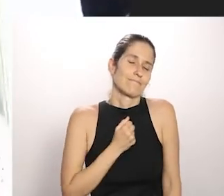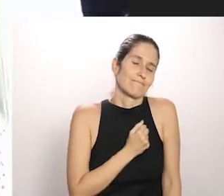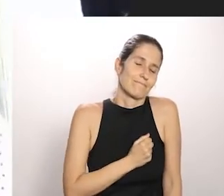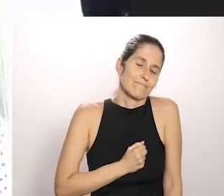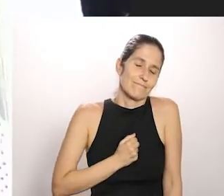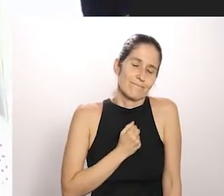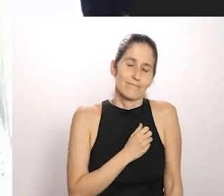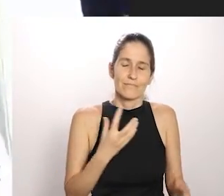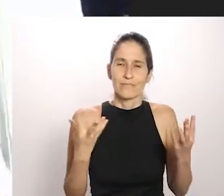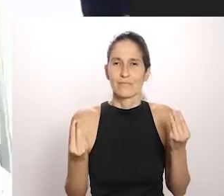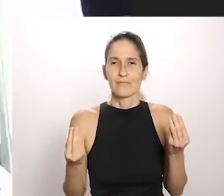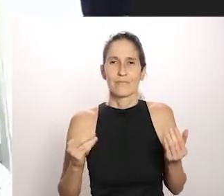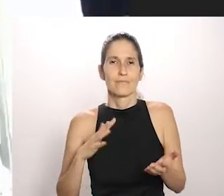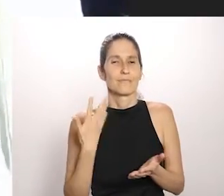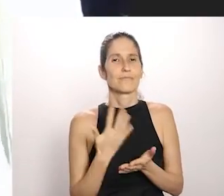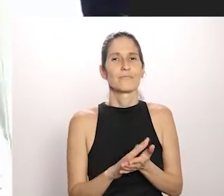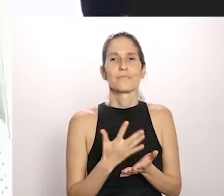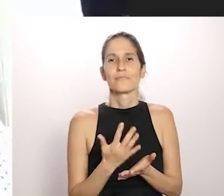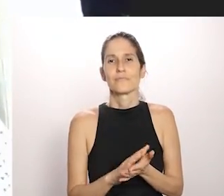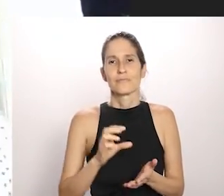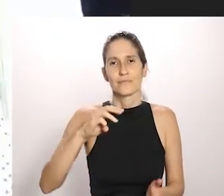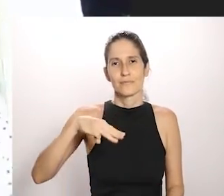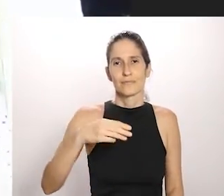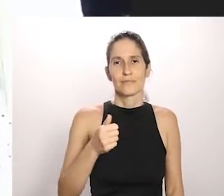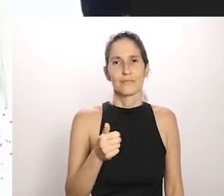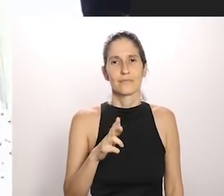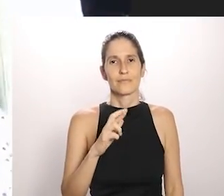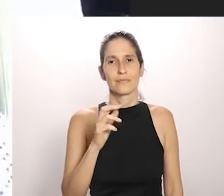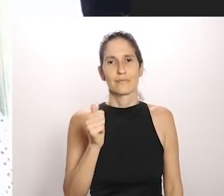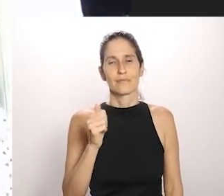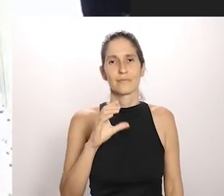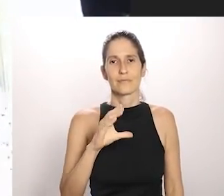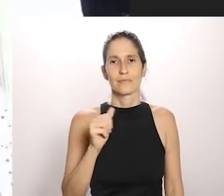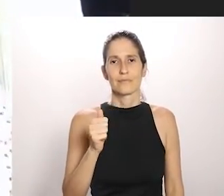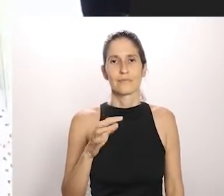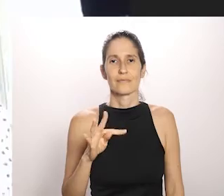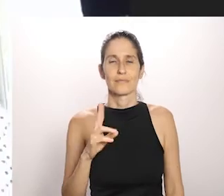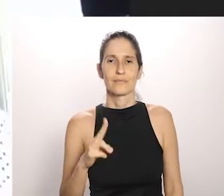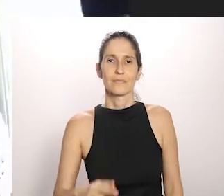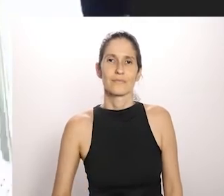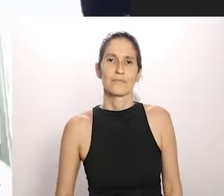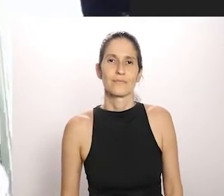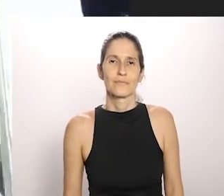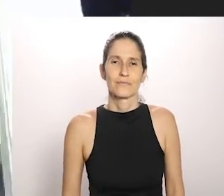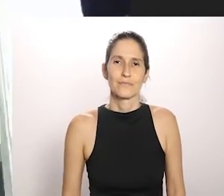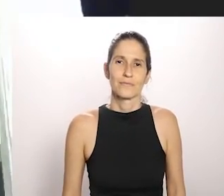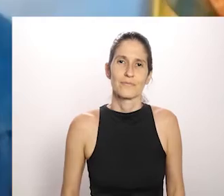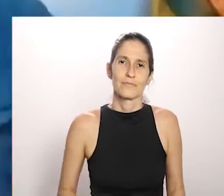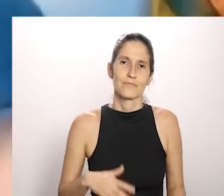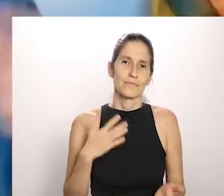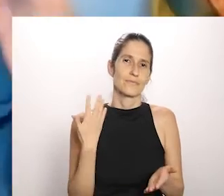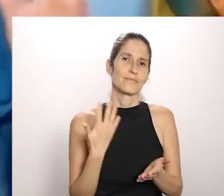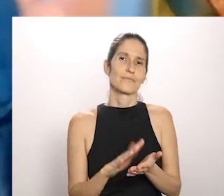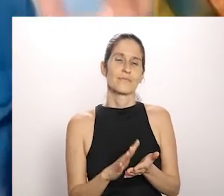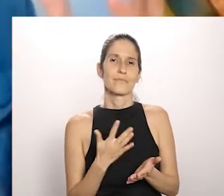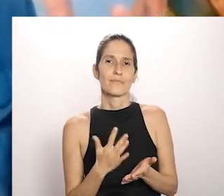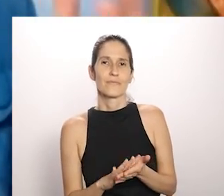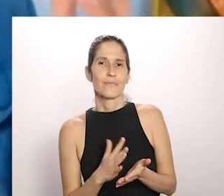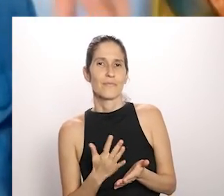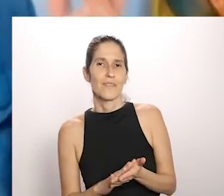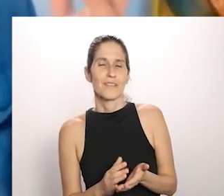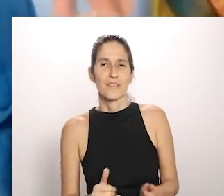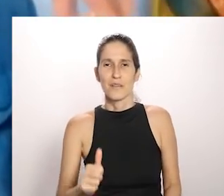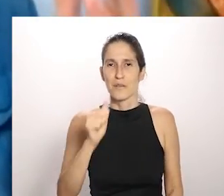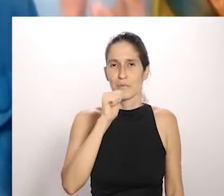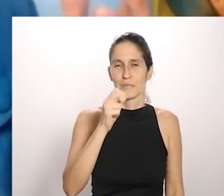saudade da nada pra samba maracatu. Samba em